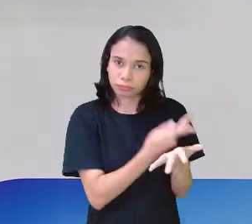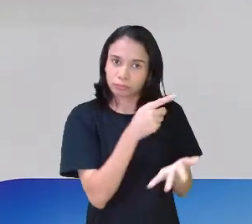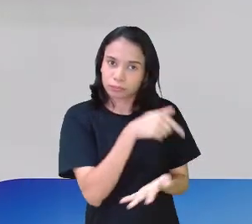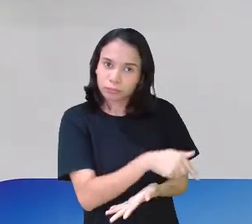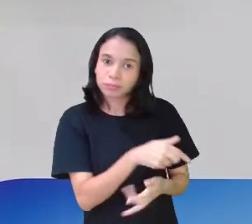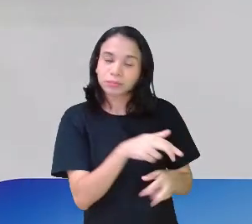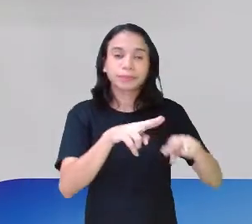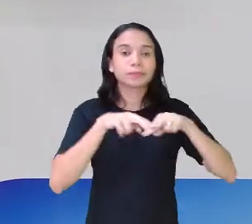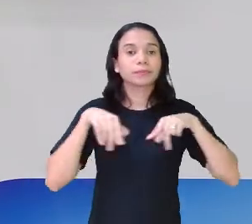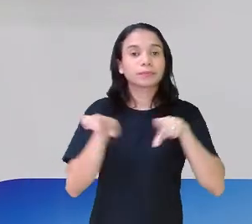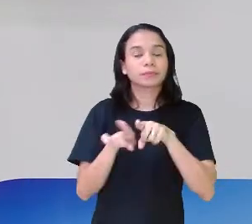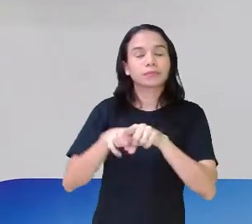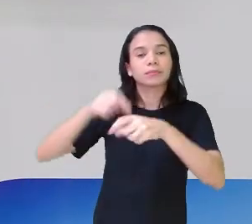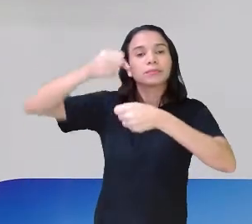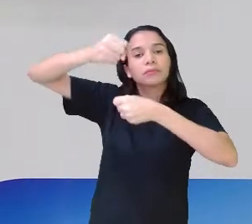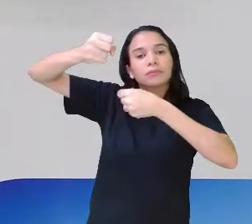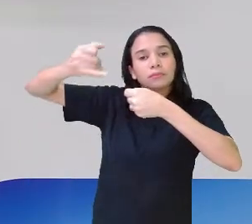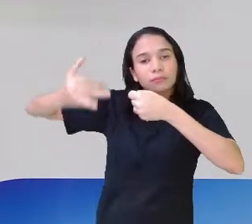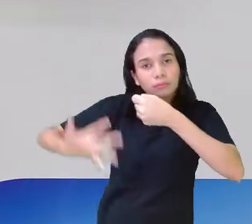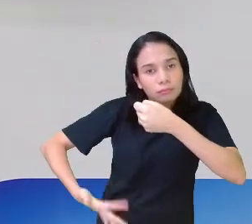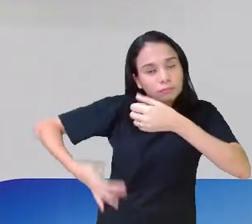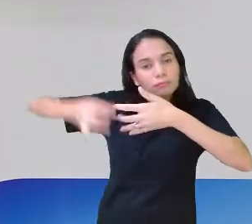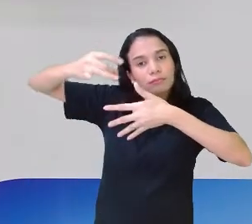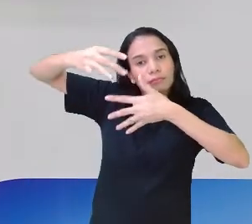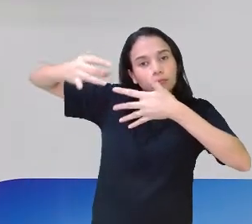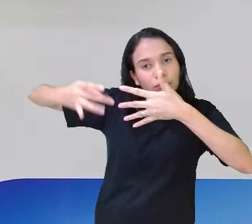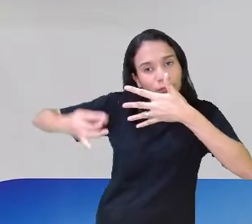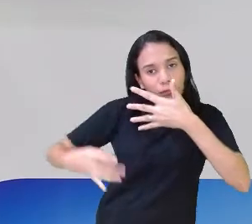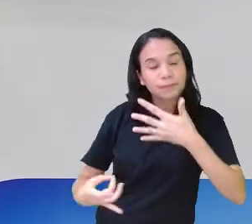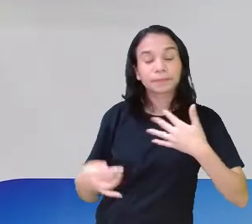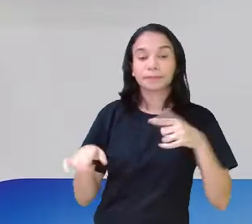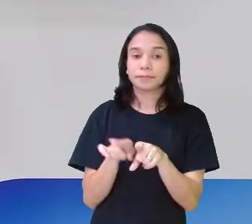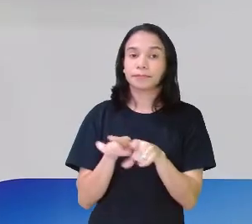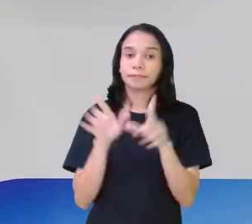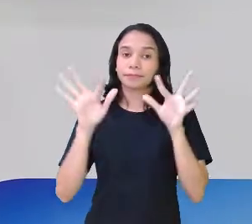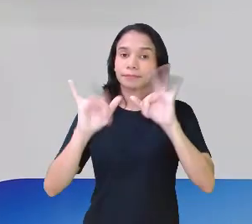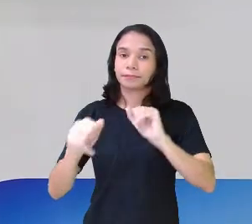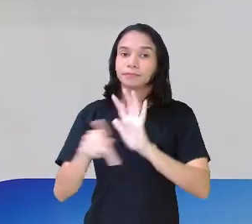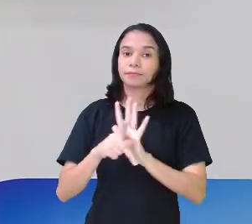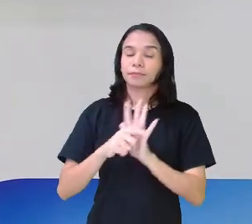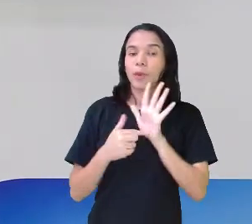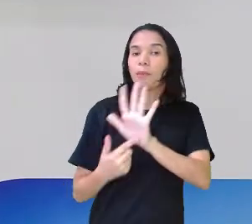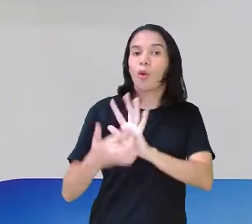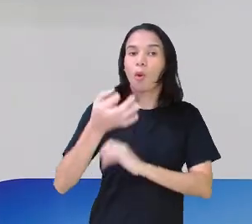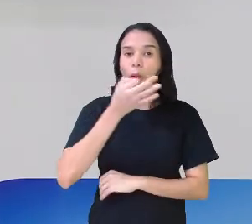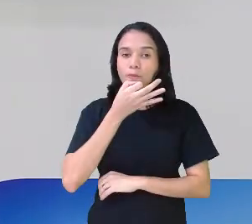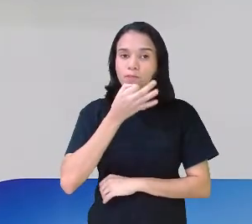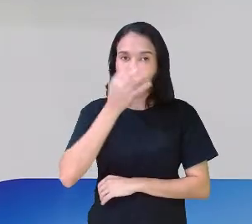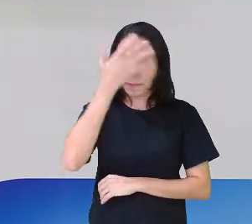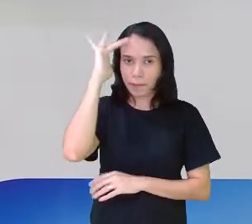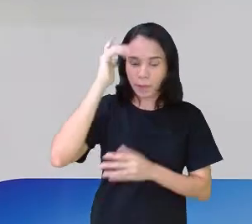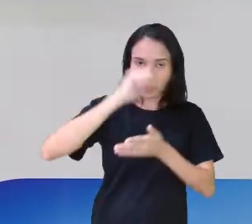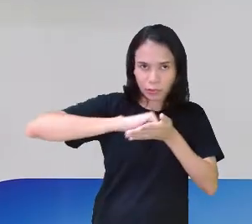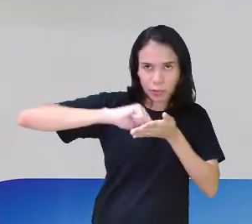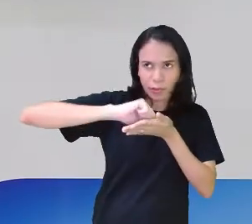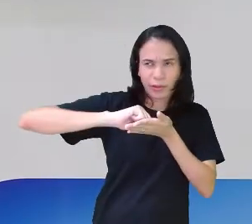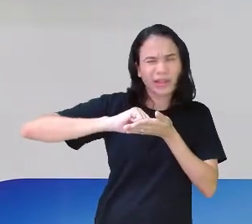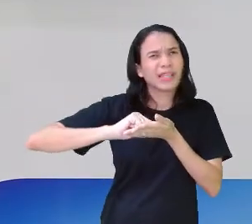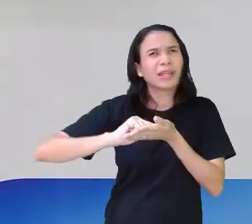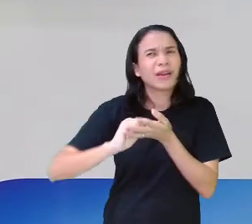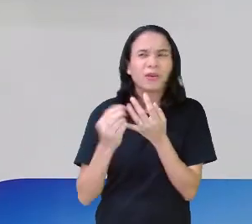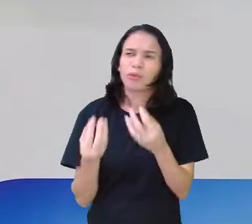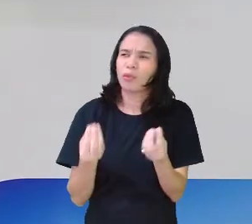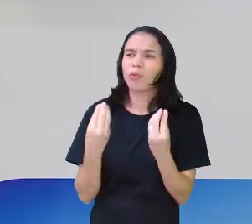Ele vai descrever aquela obra e também vai finalizar com a opinião do autor. Professora,